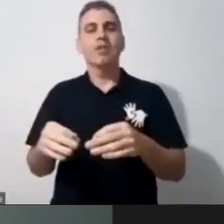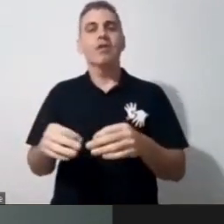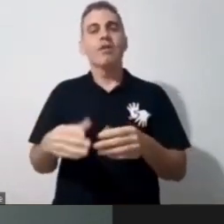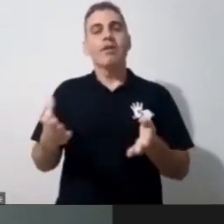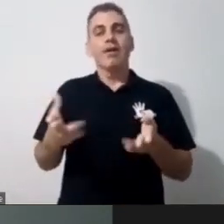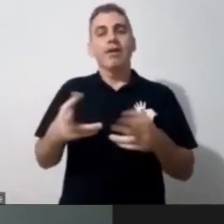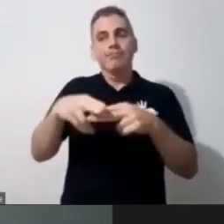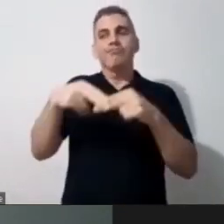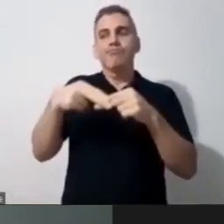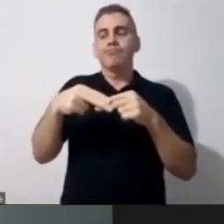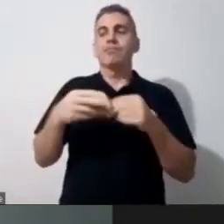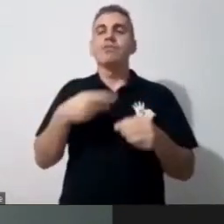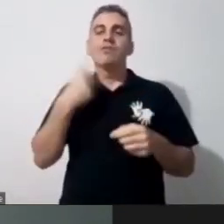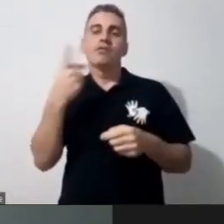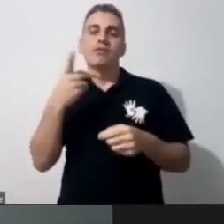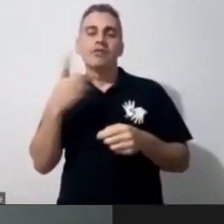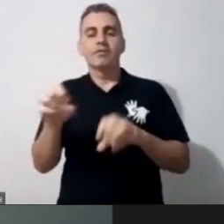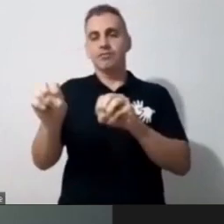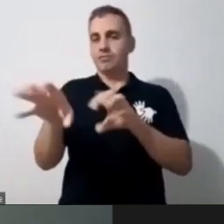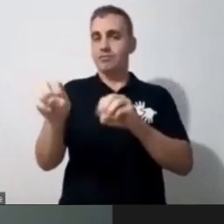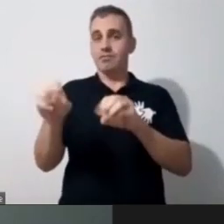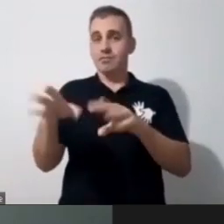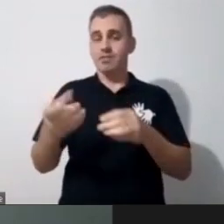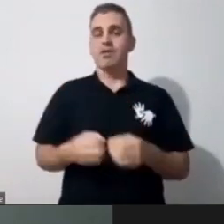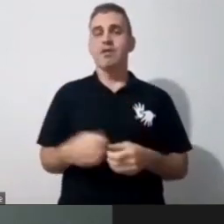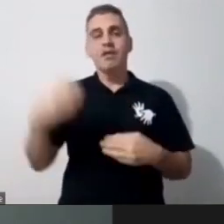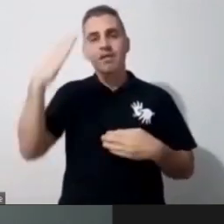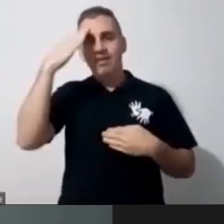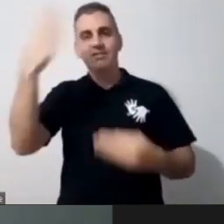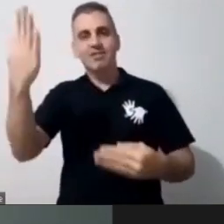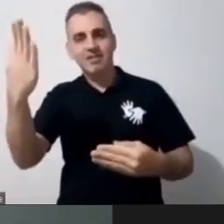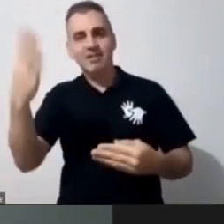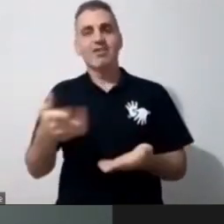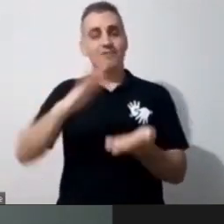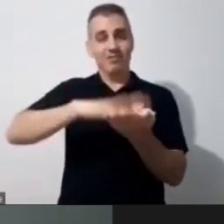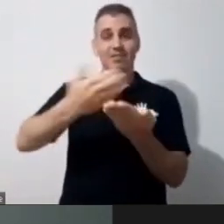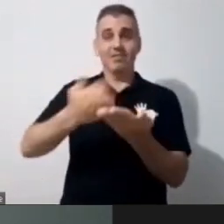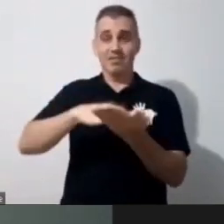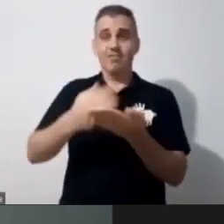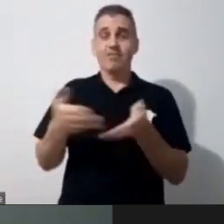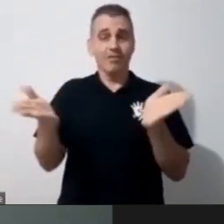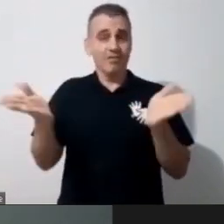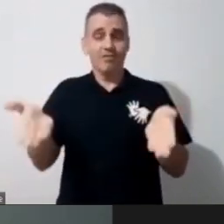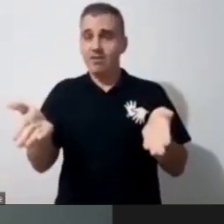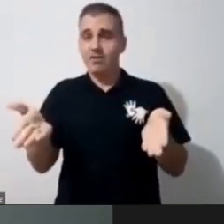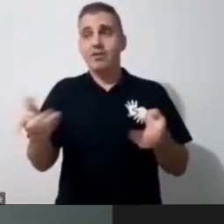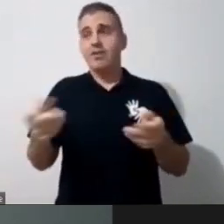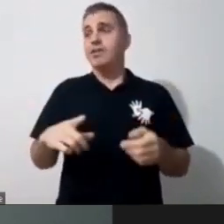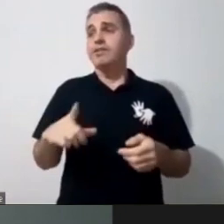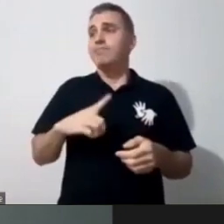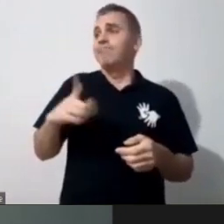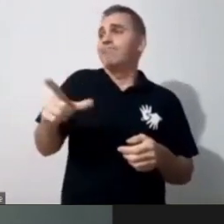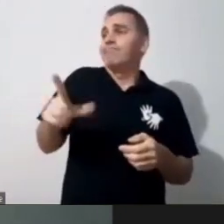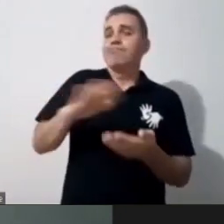uma educação para todos. Agradecer aos nossos colegas intérpretes, que sem eles, acho que não teria o mesmo sentido esse momento.